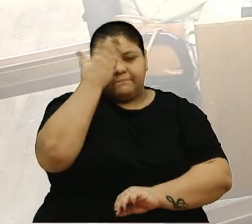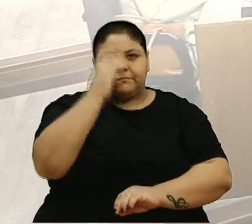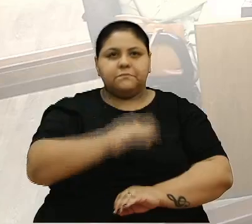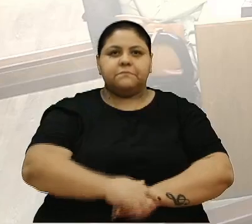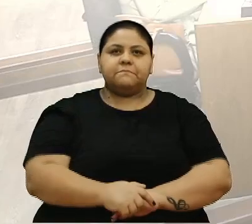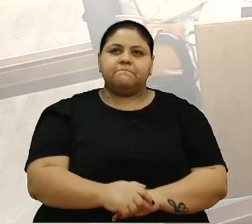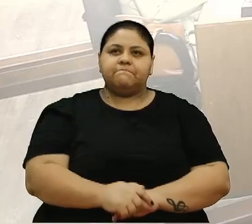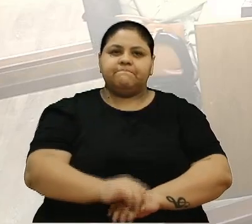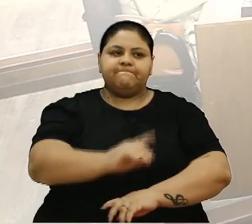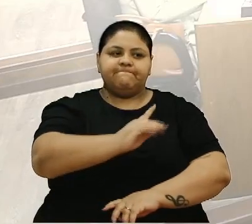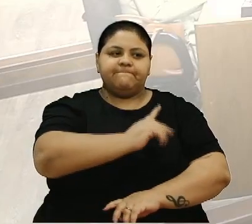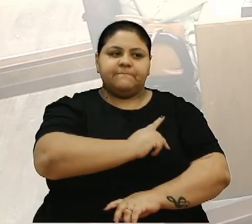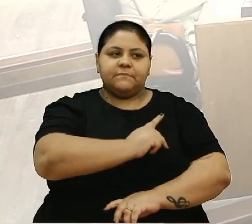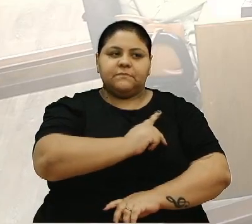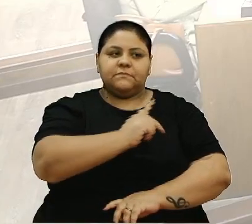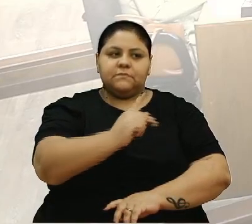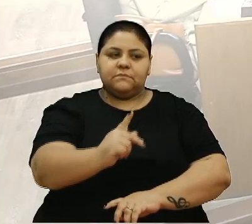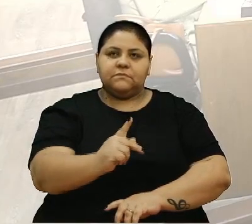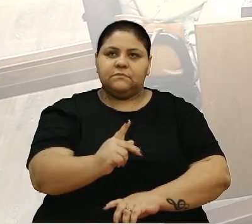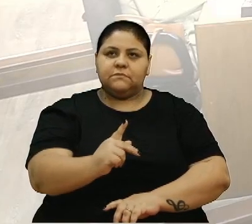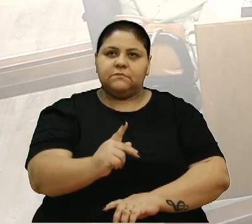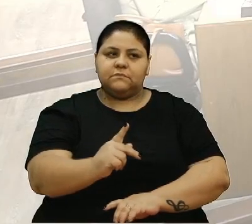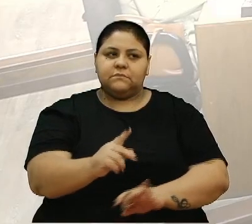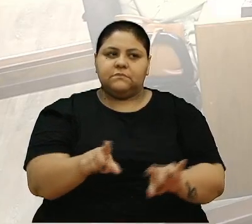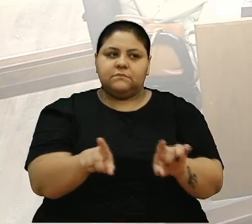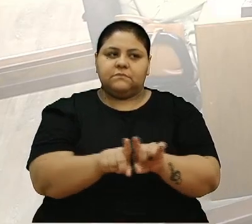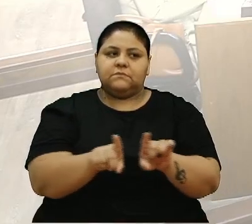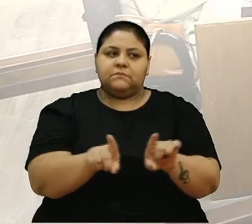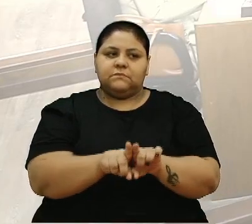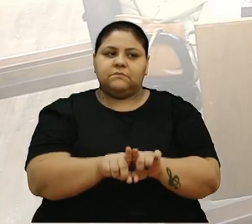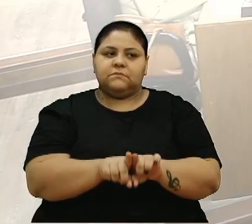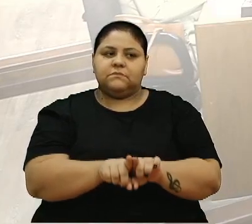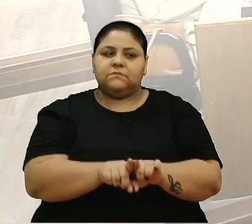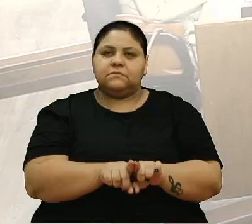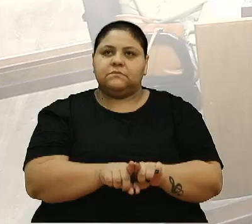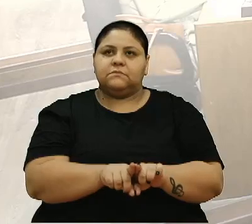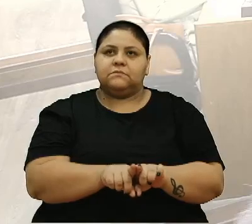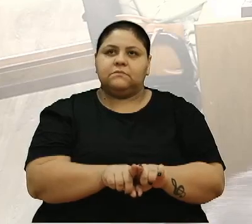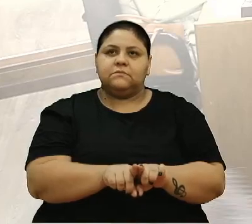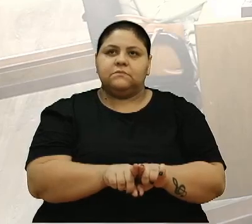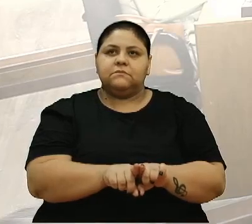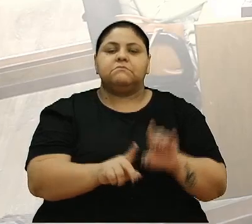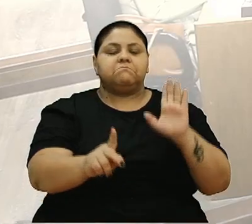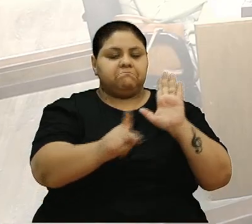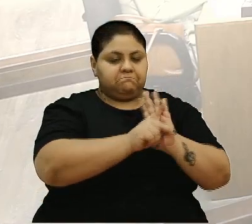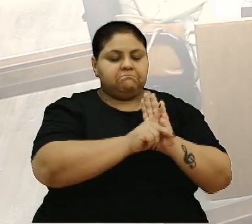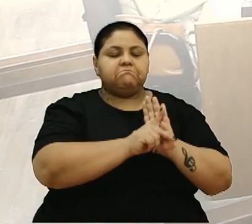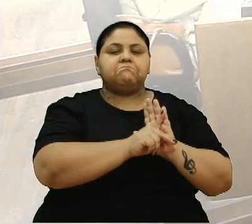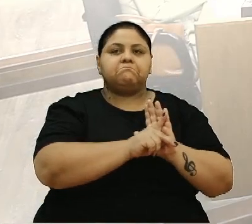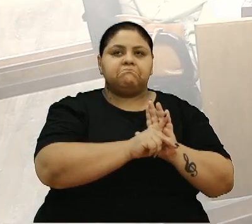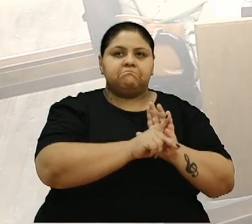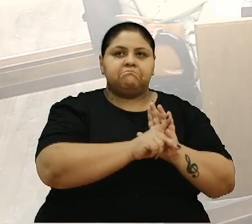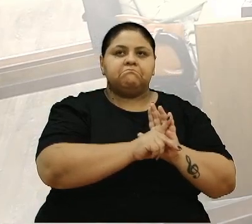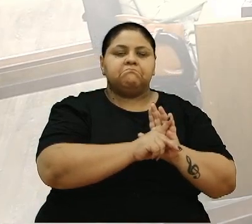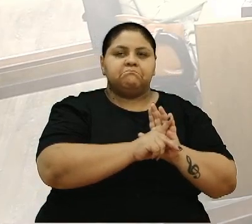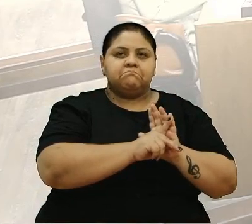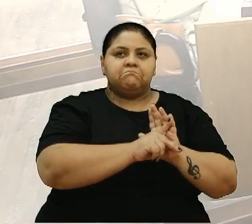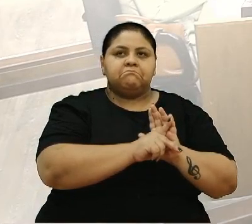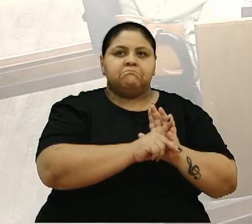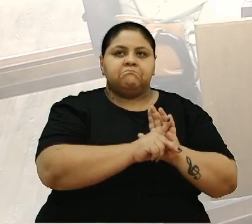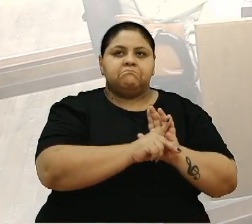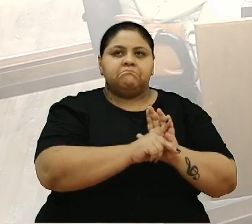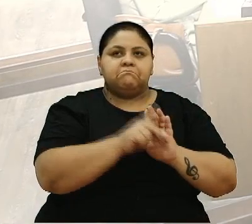Senhora Presidente, eu queria parabenizar o vereador Zanquin pelo projeto e o